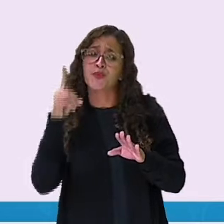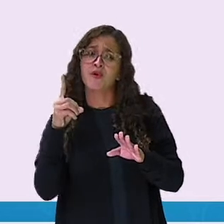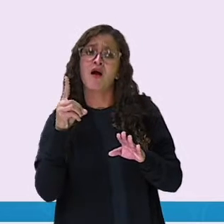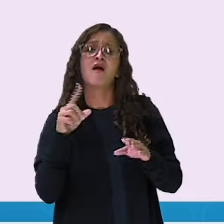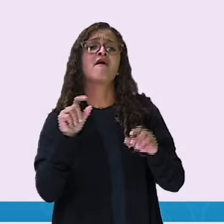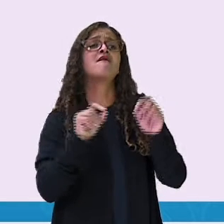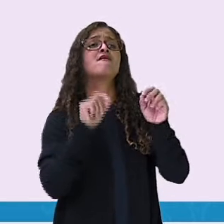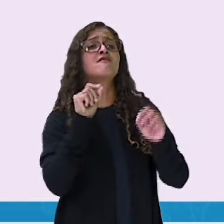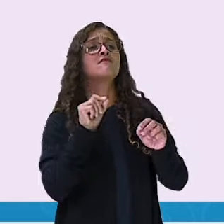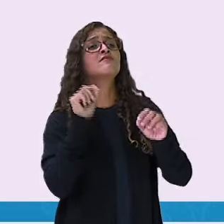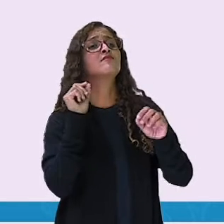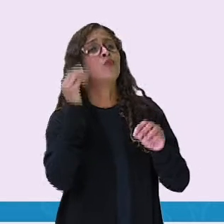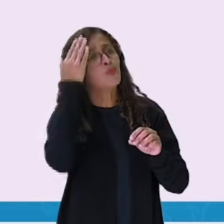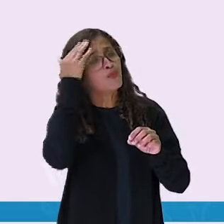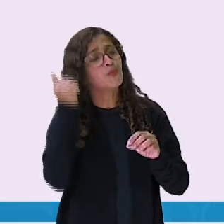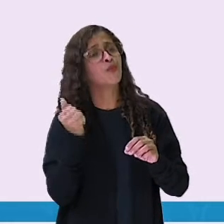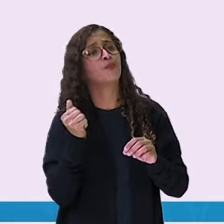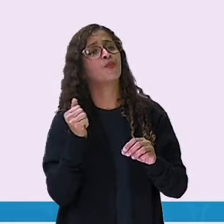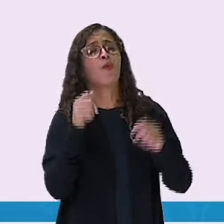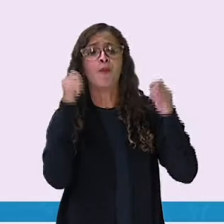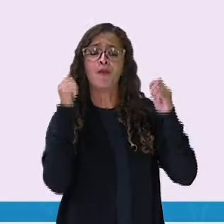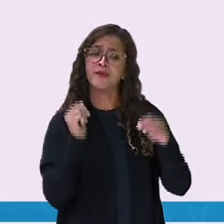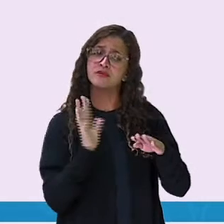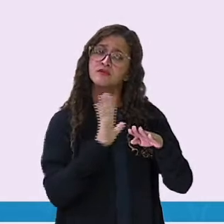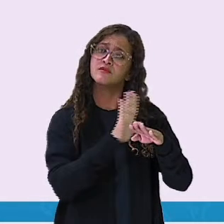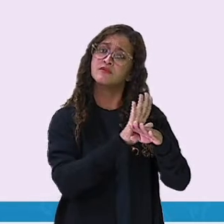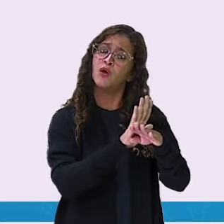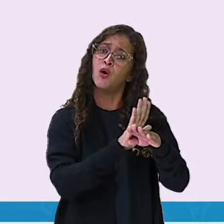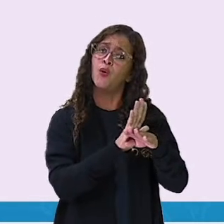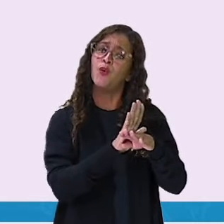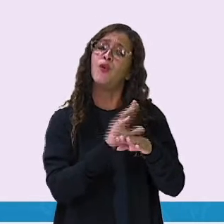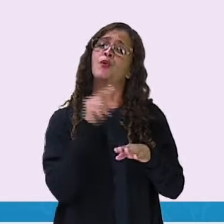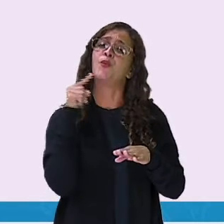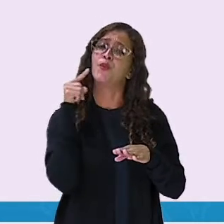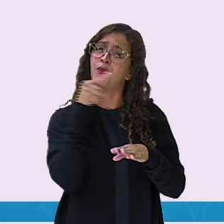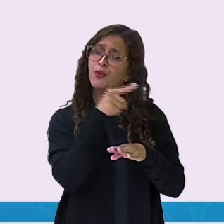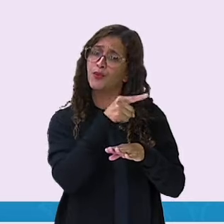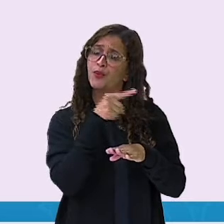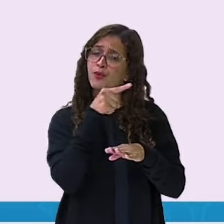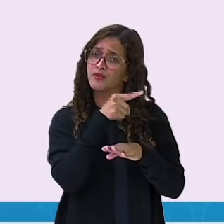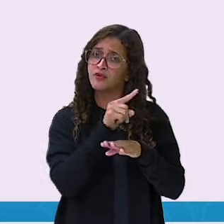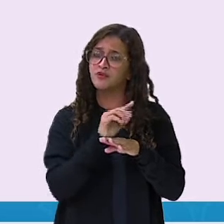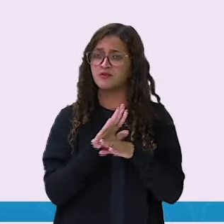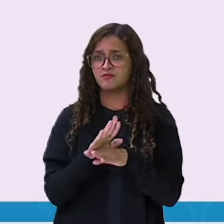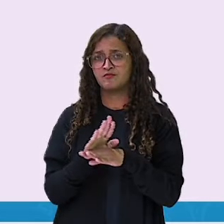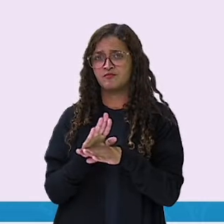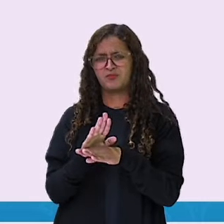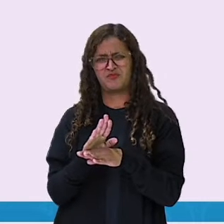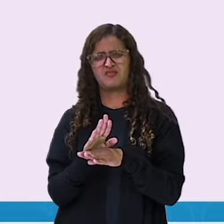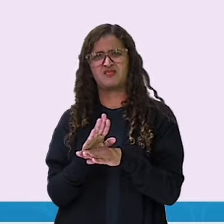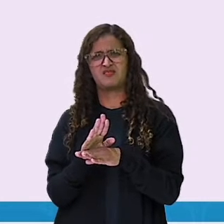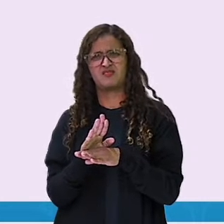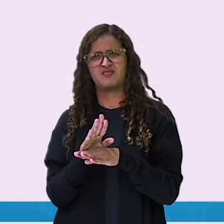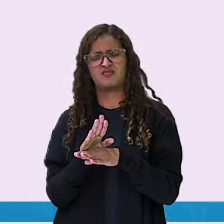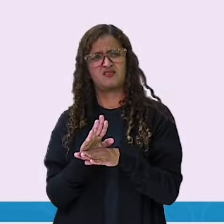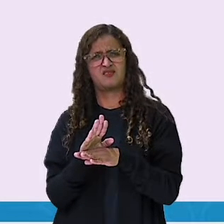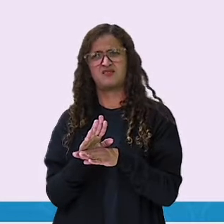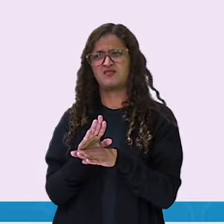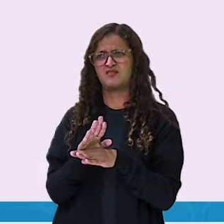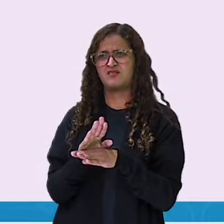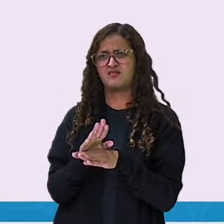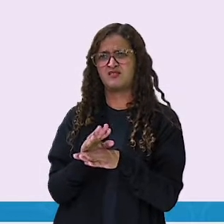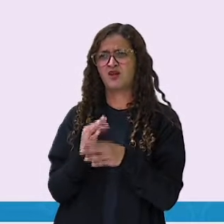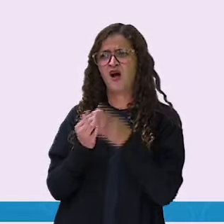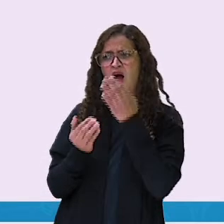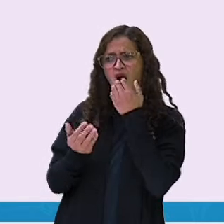gesto de bondade. Olha só! Será que o rato ia conseguir retribuir se o leão